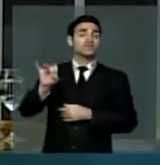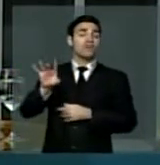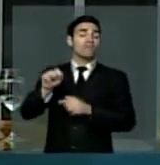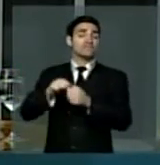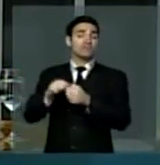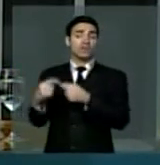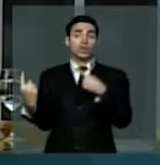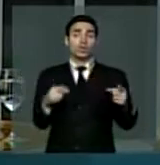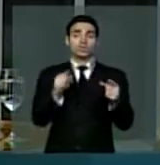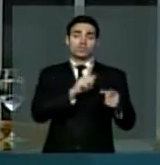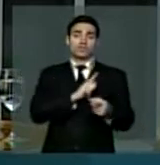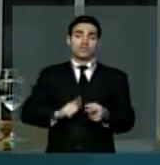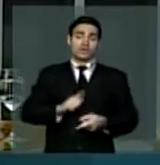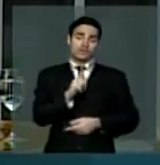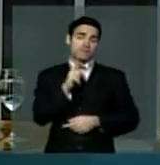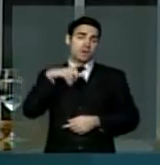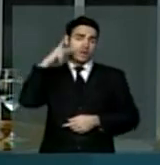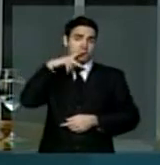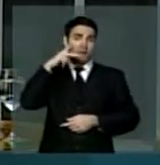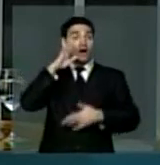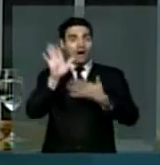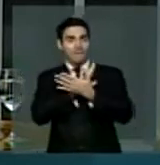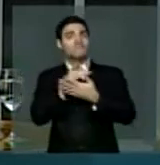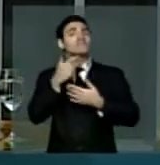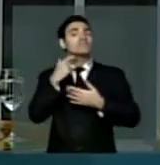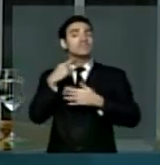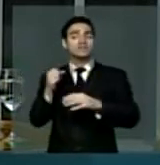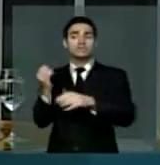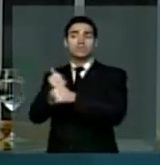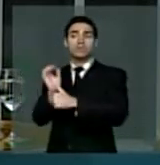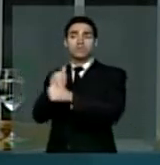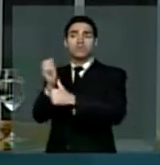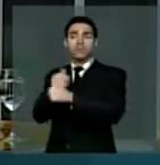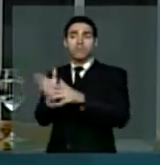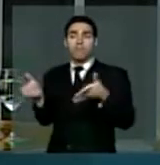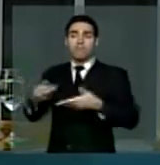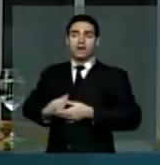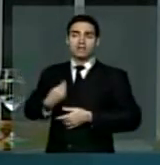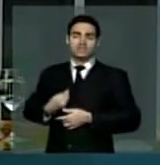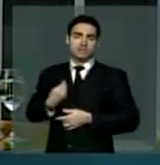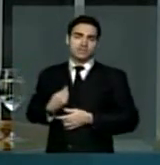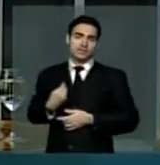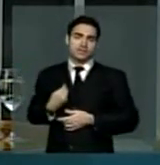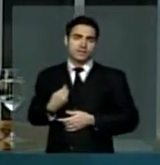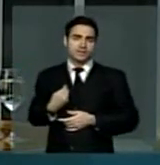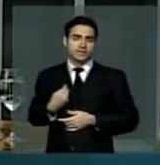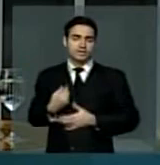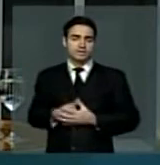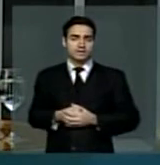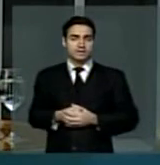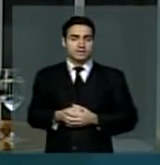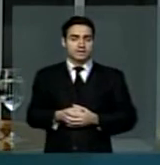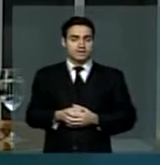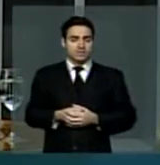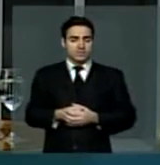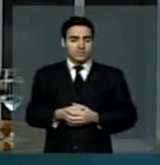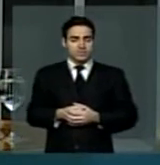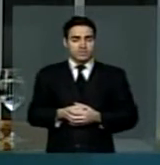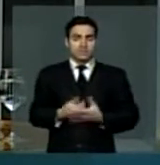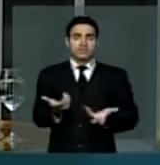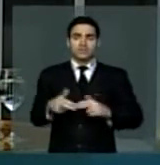queriam participar e por quem queiram ser coaptados. Sou